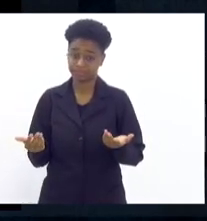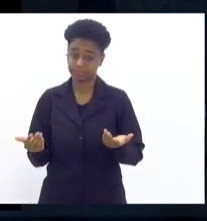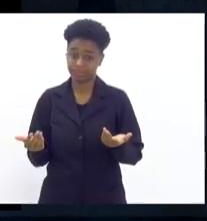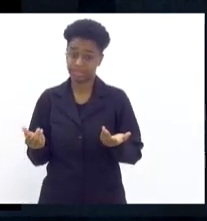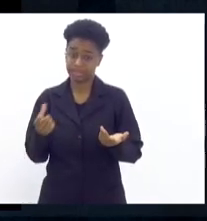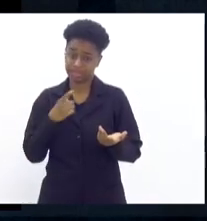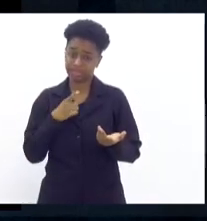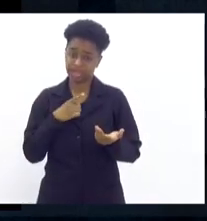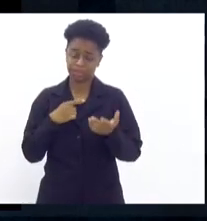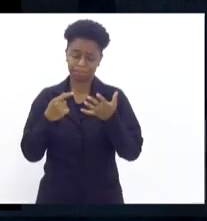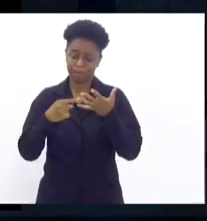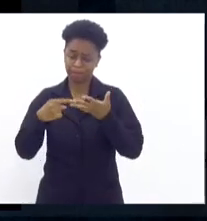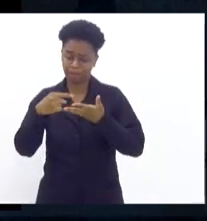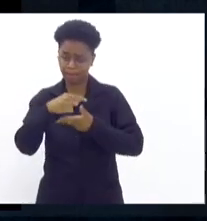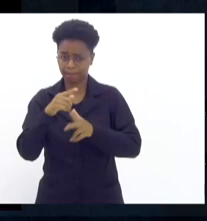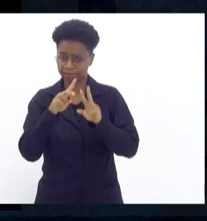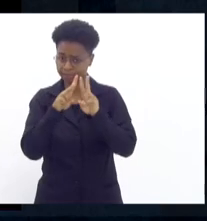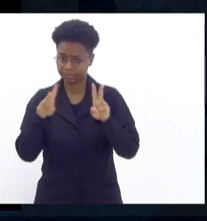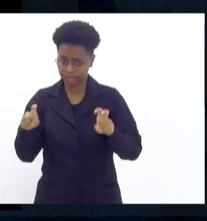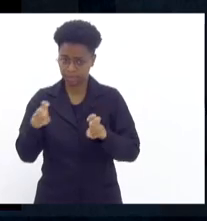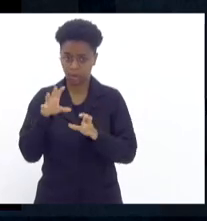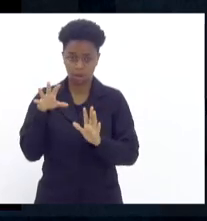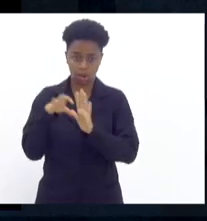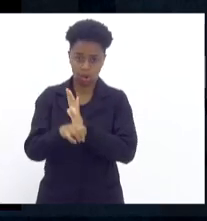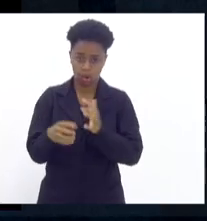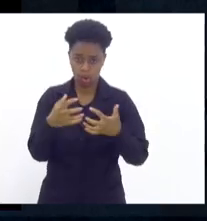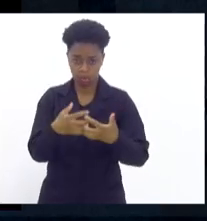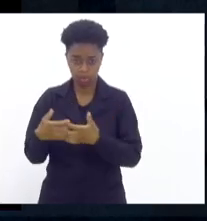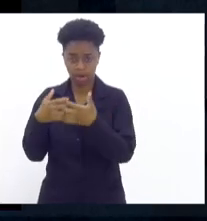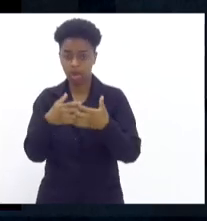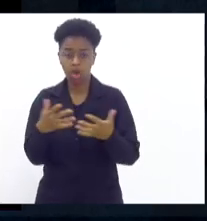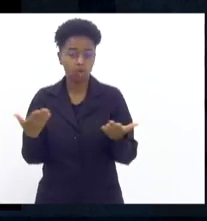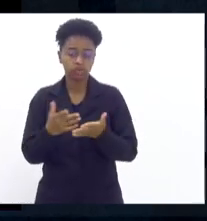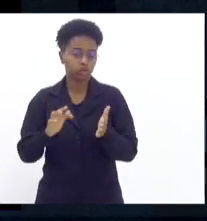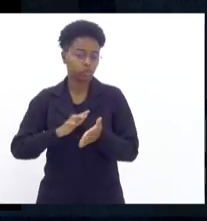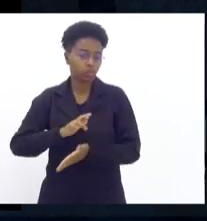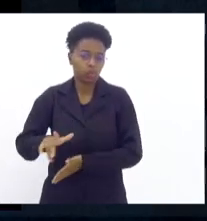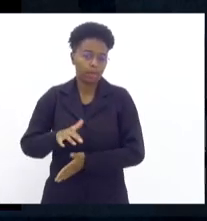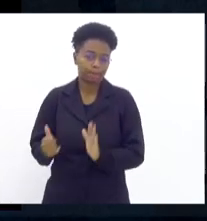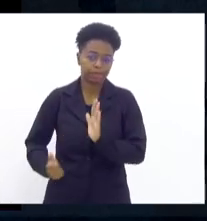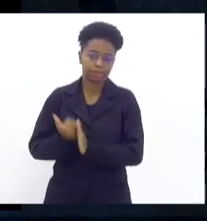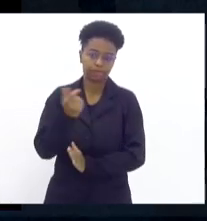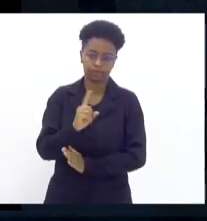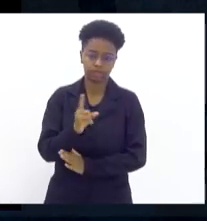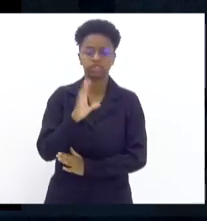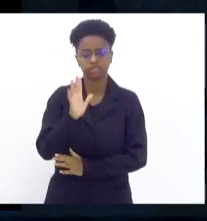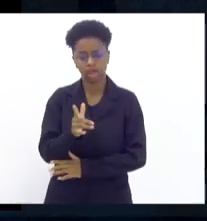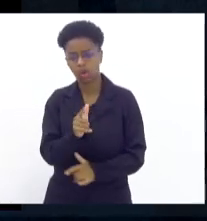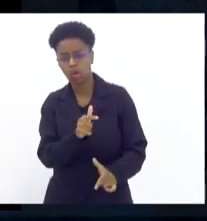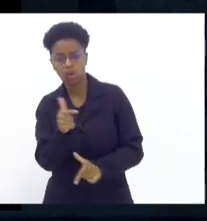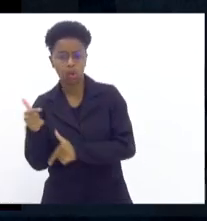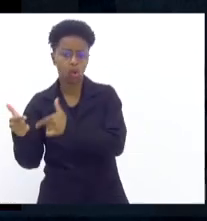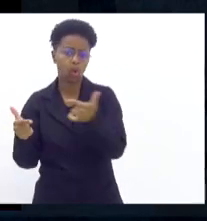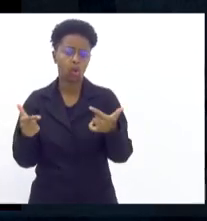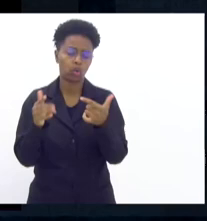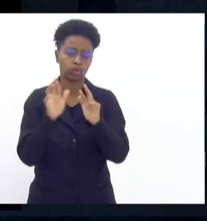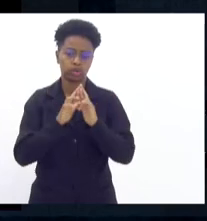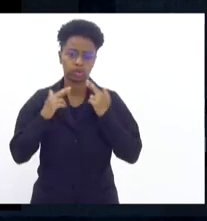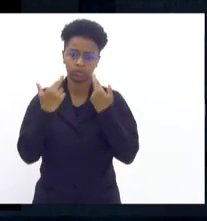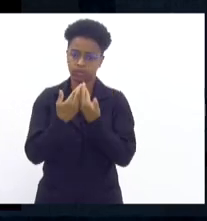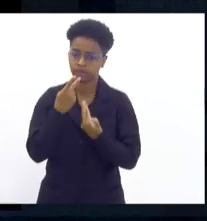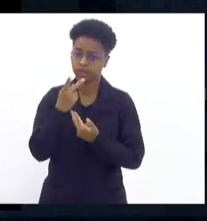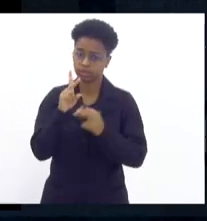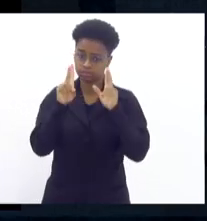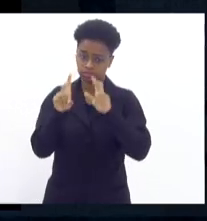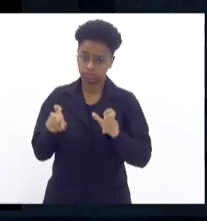são fatos relacionados ao roubo de carga que, hoje, não é a primeira vez, mas eu já fui chamado em outras reuniões em relação ao roubo de carga,